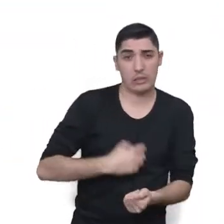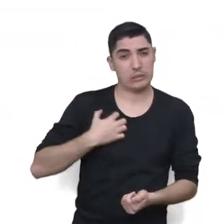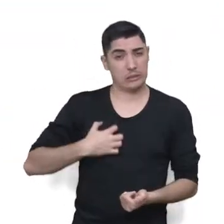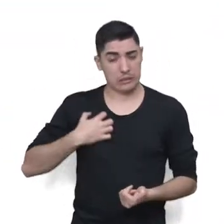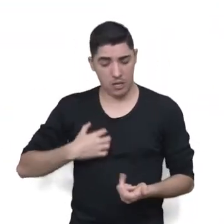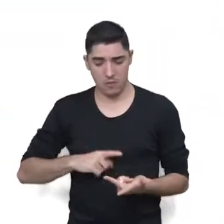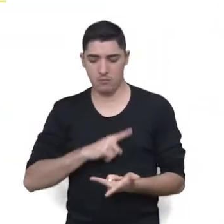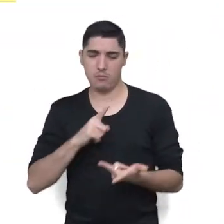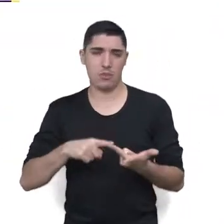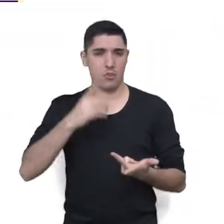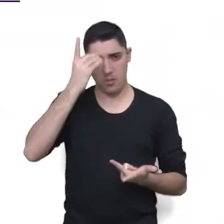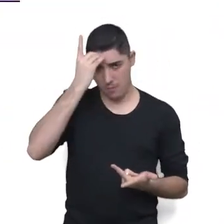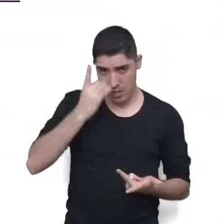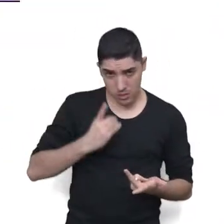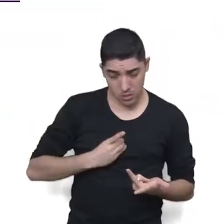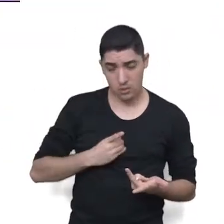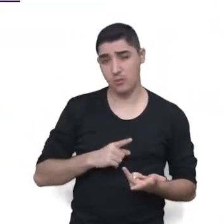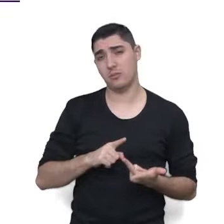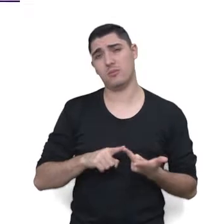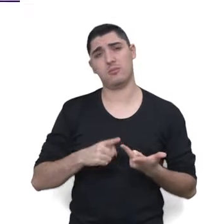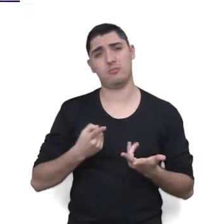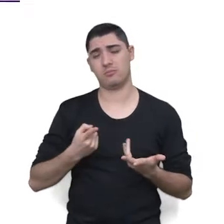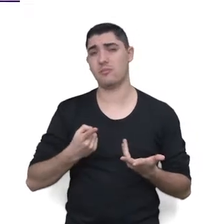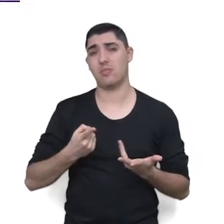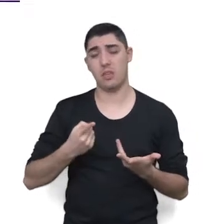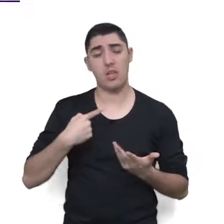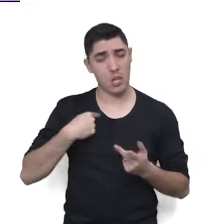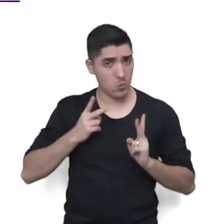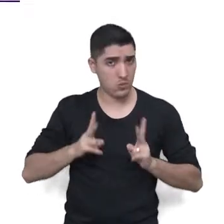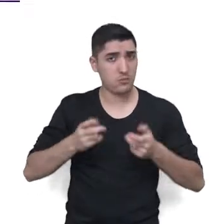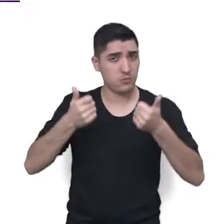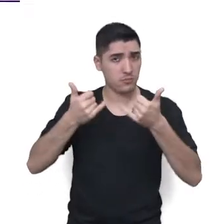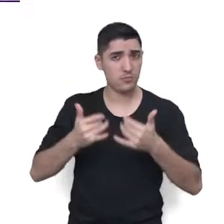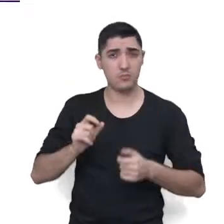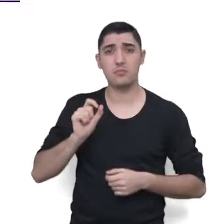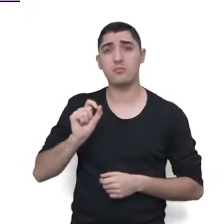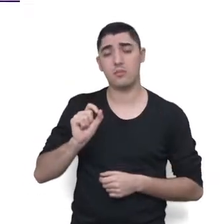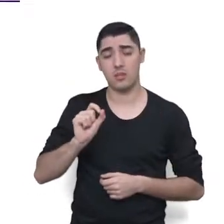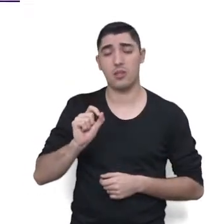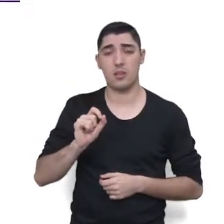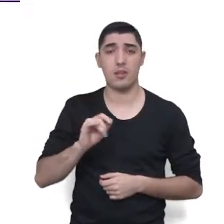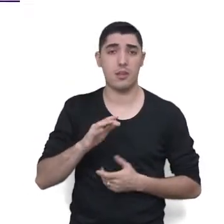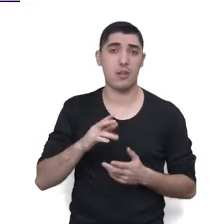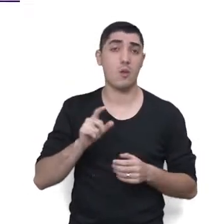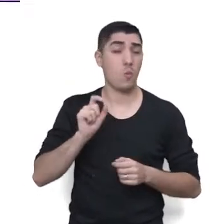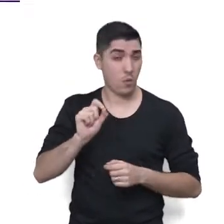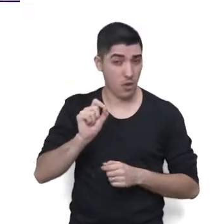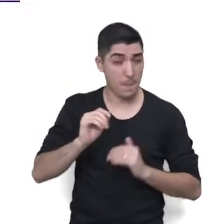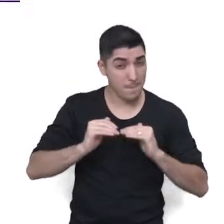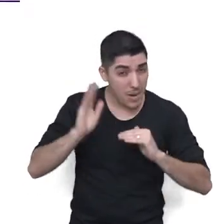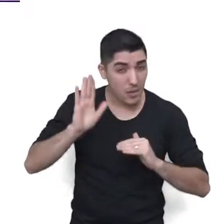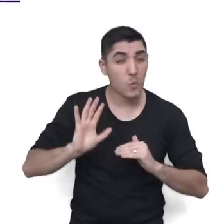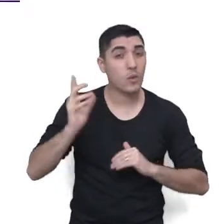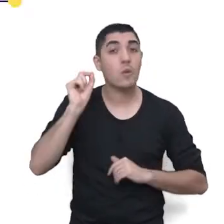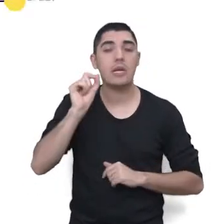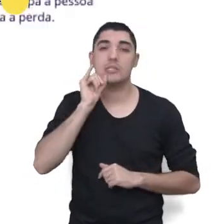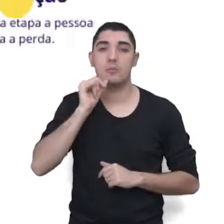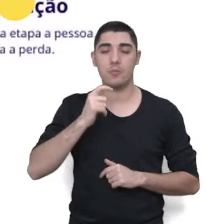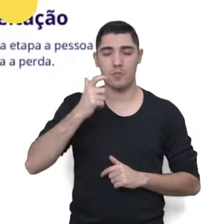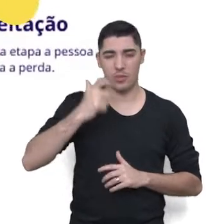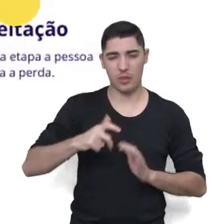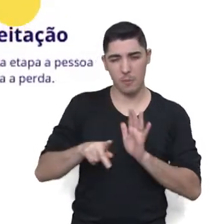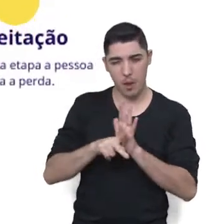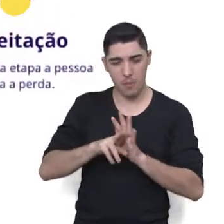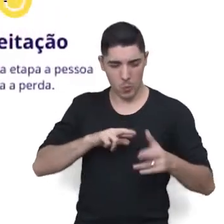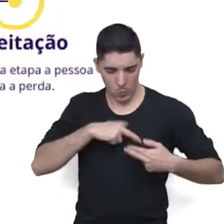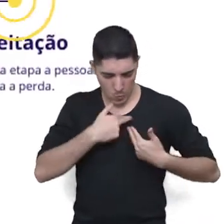a depressão. Eu costumo dizer que, na verdade, assim. O processo do